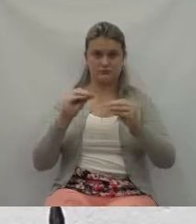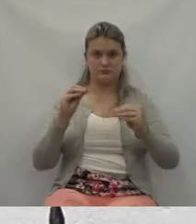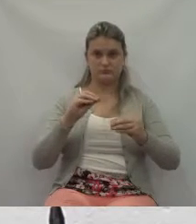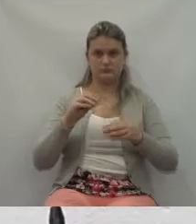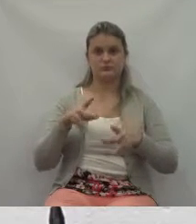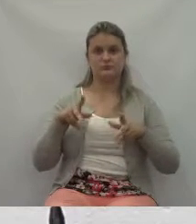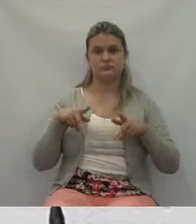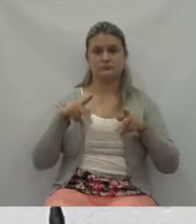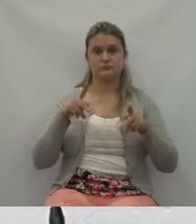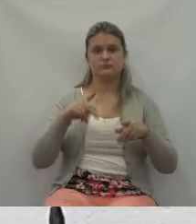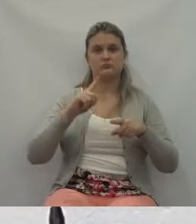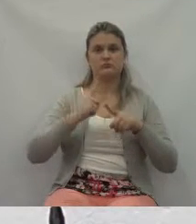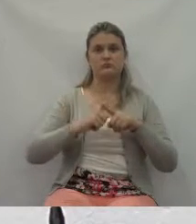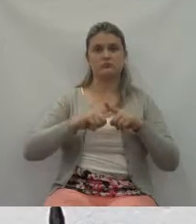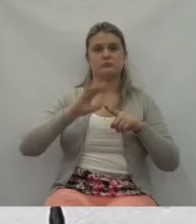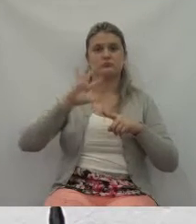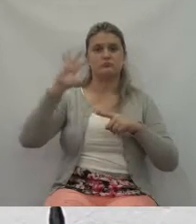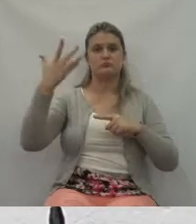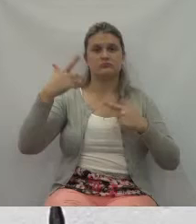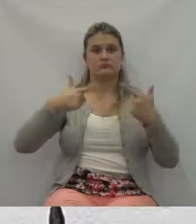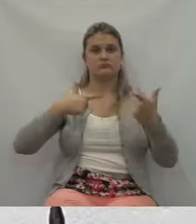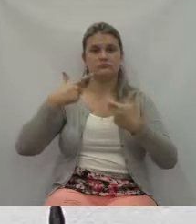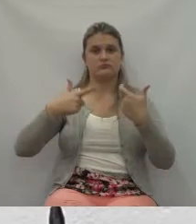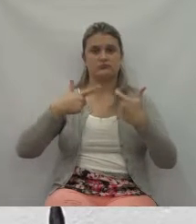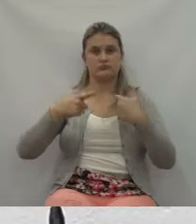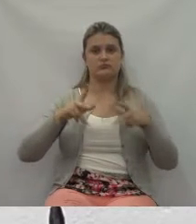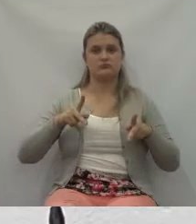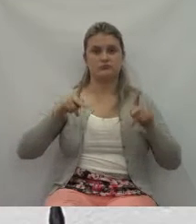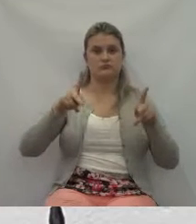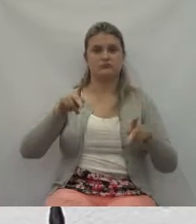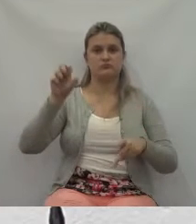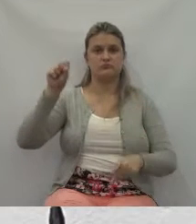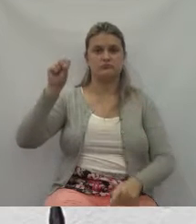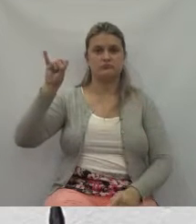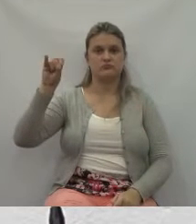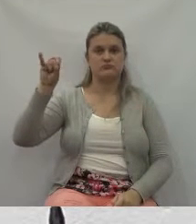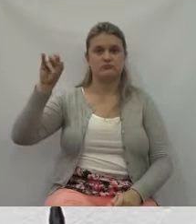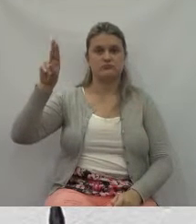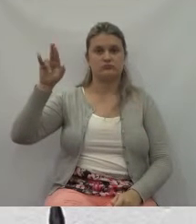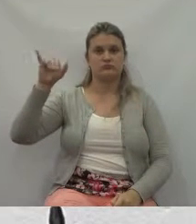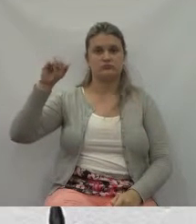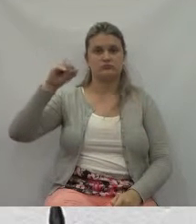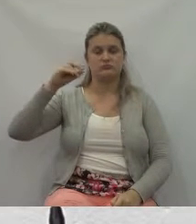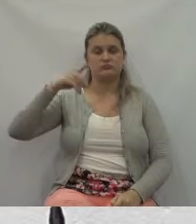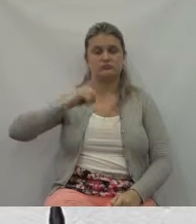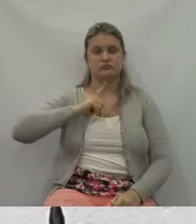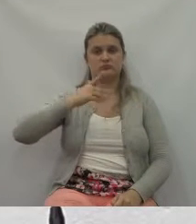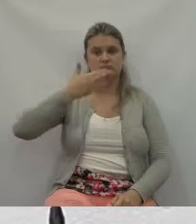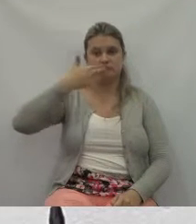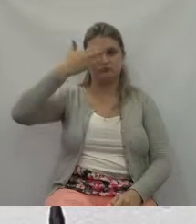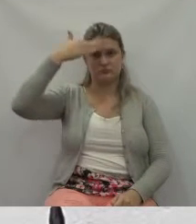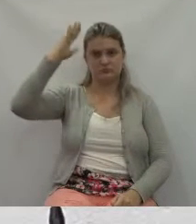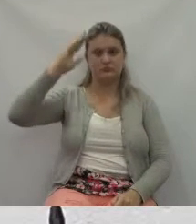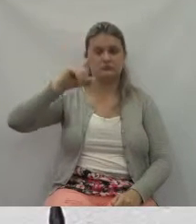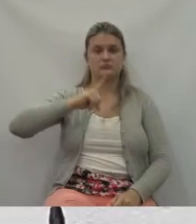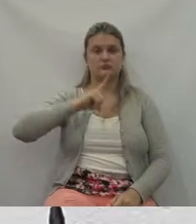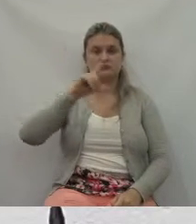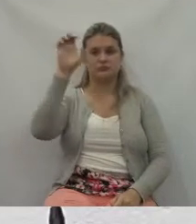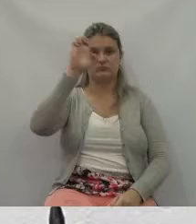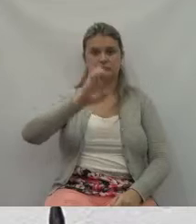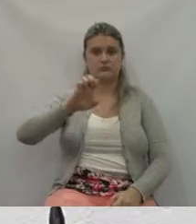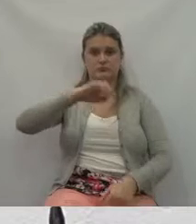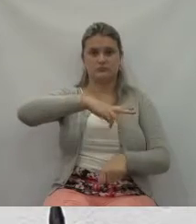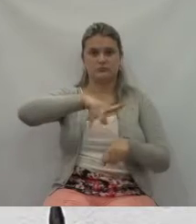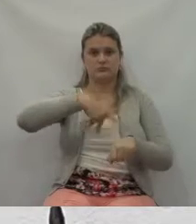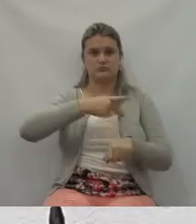ocorrendo nesse momento na Europa. E todo dia a gente vê cenas horríveis. Hoje de manhã